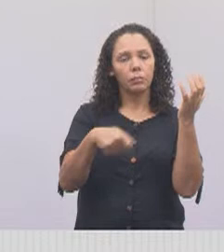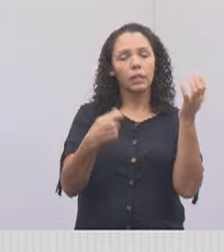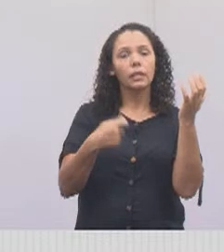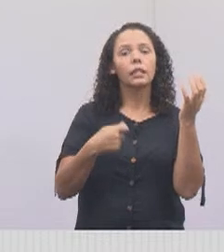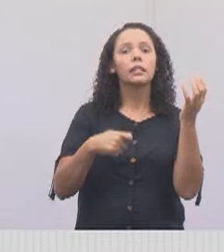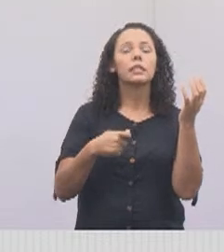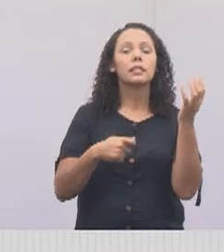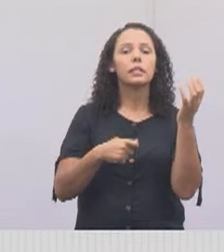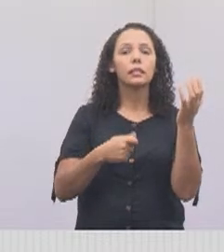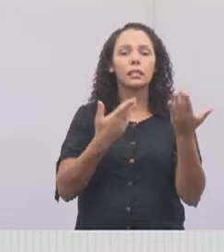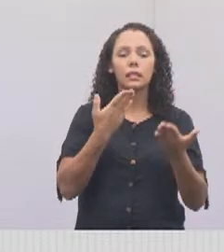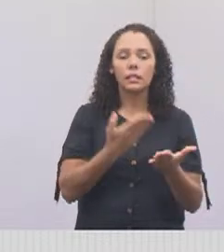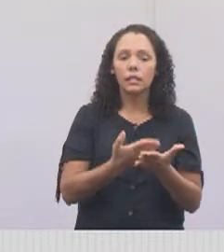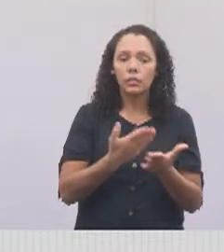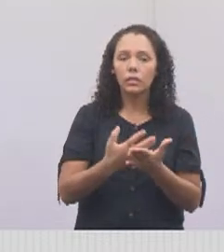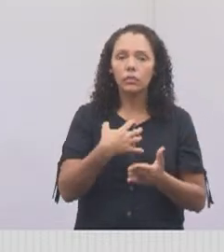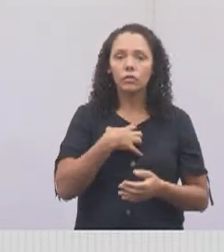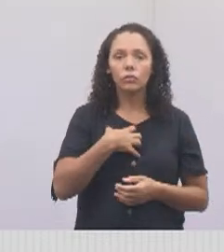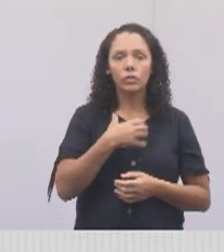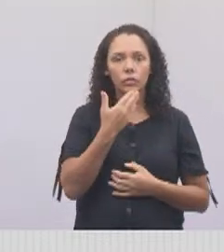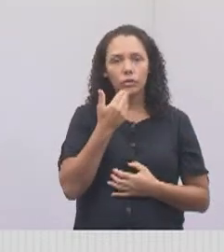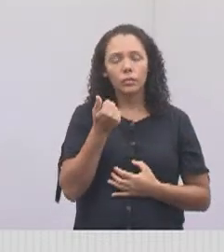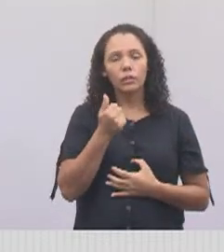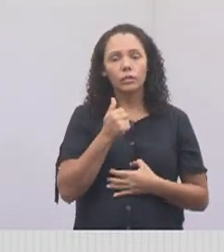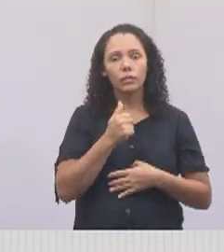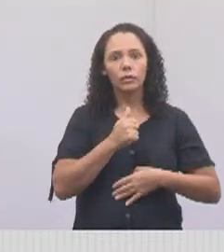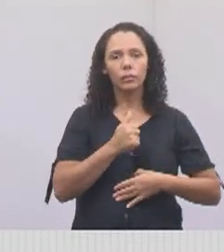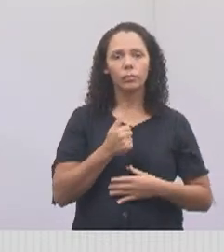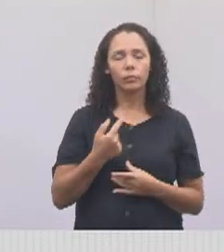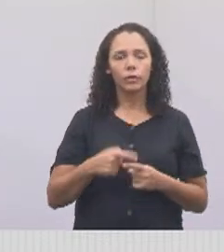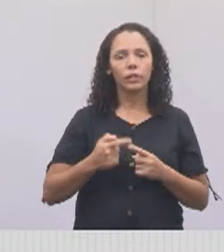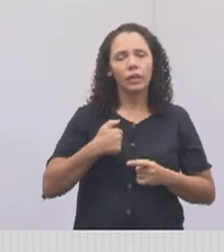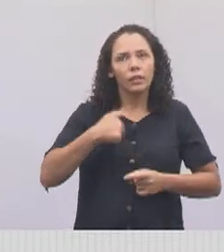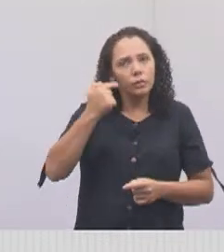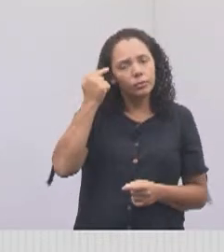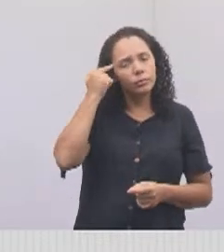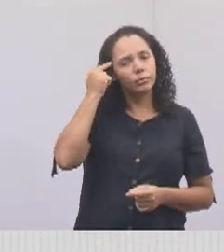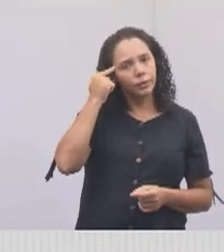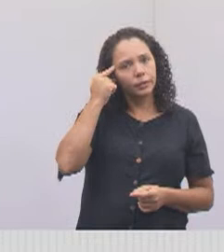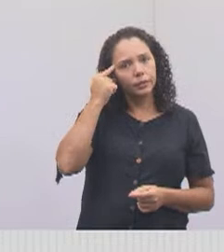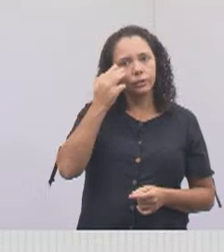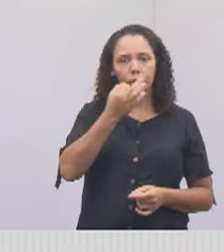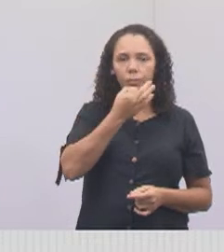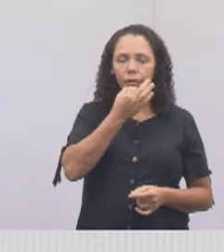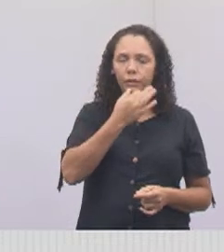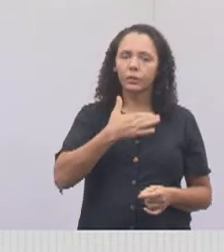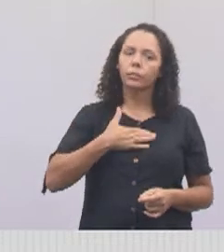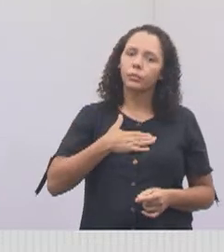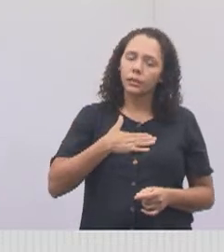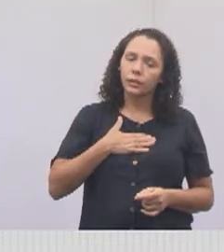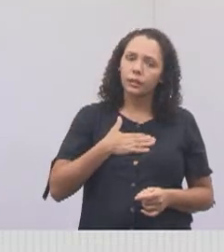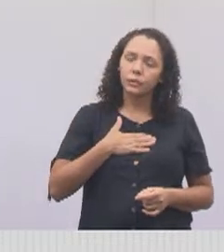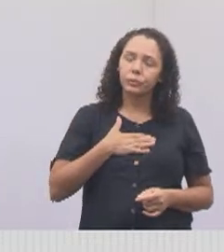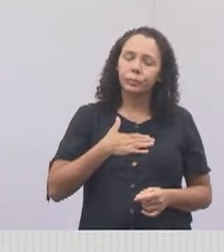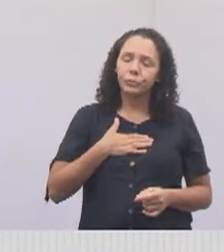estudadas de uma forma melhor, porque eu acho, na minha humilde opinião, que elas também estão